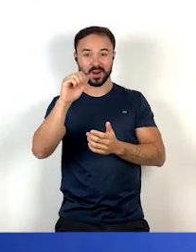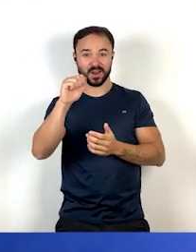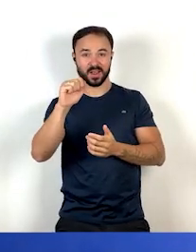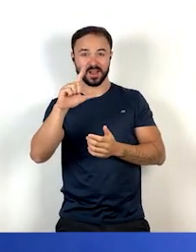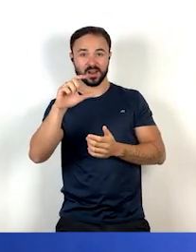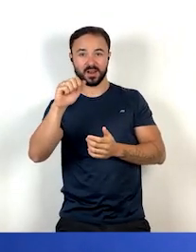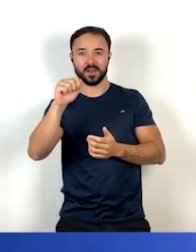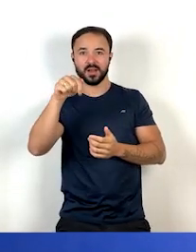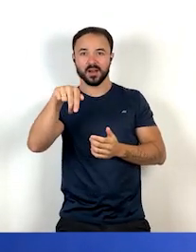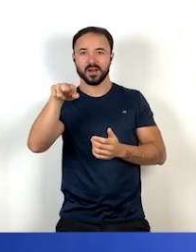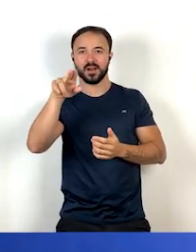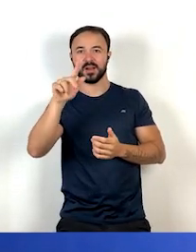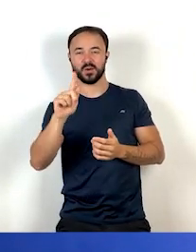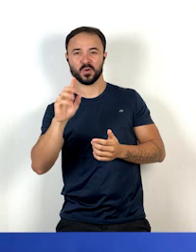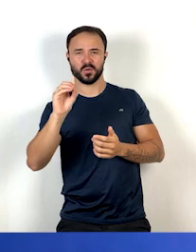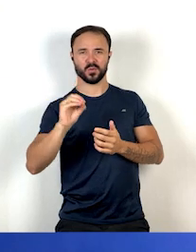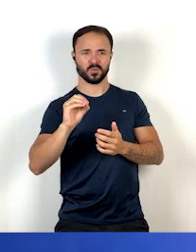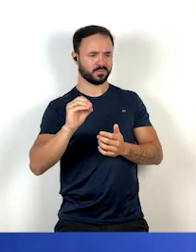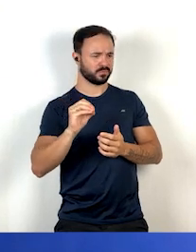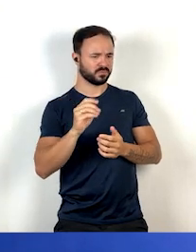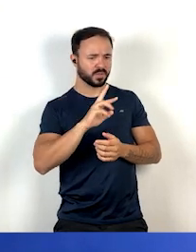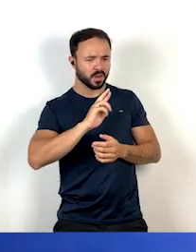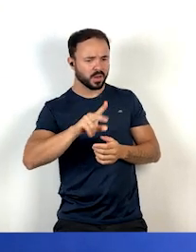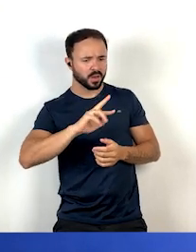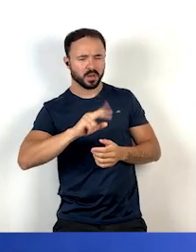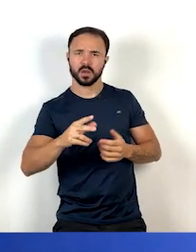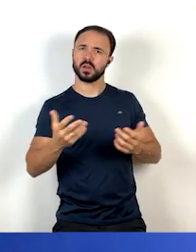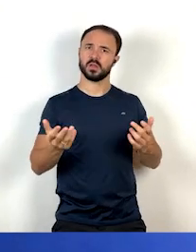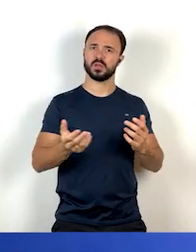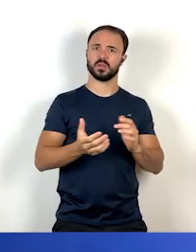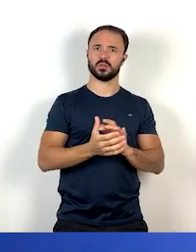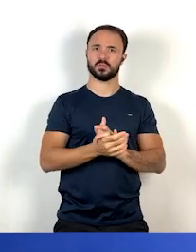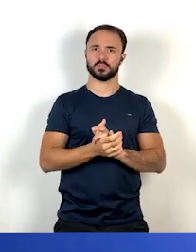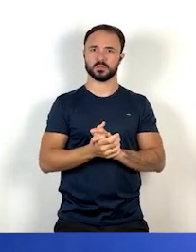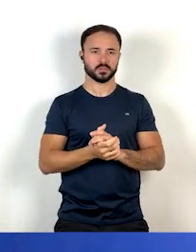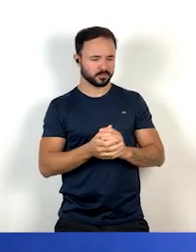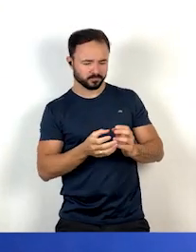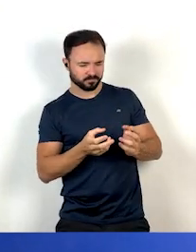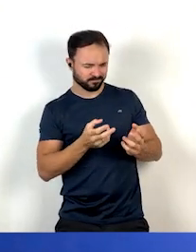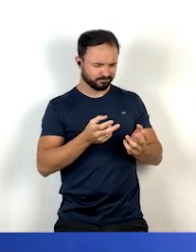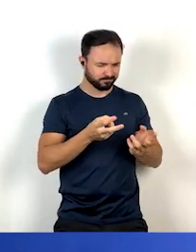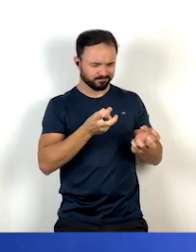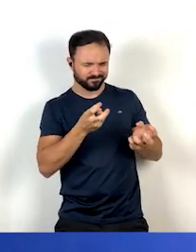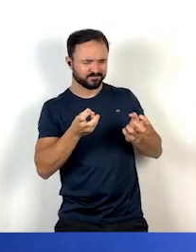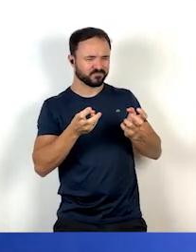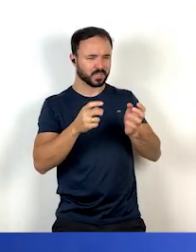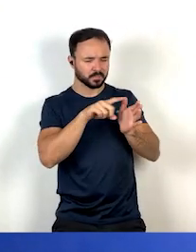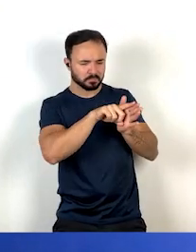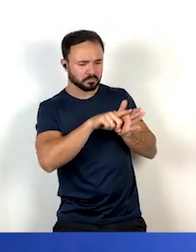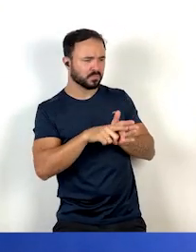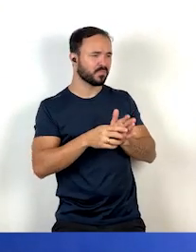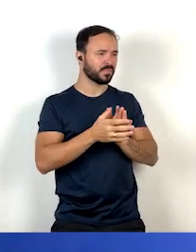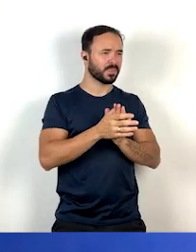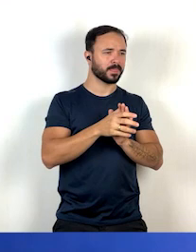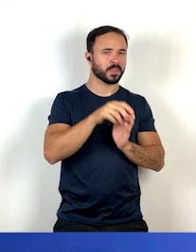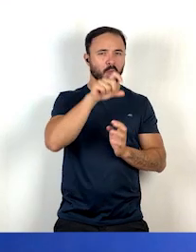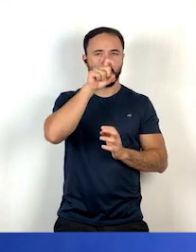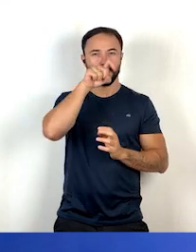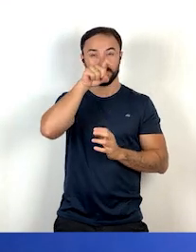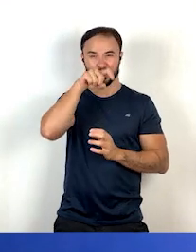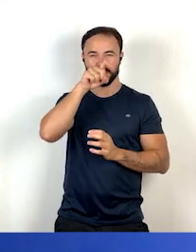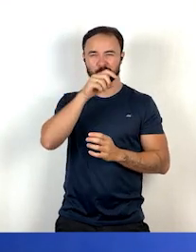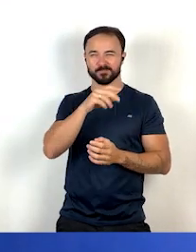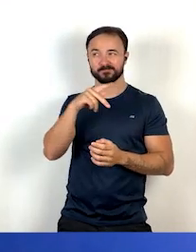é o calango que eu vi lá embaixo? Na verdade, olhando bem, o